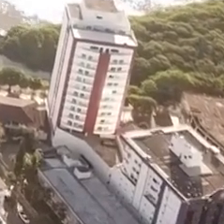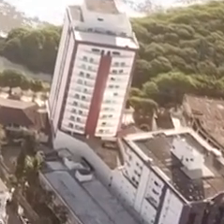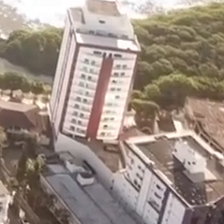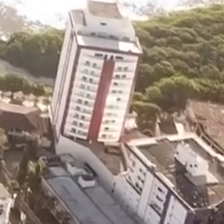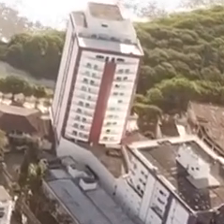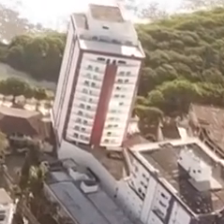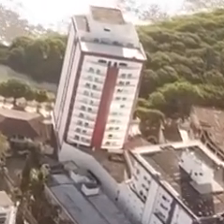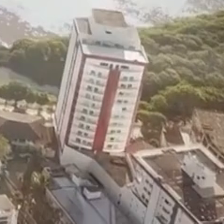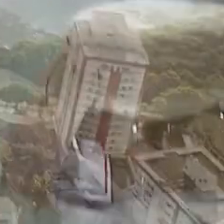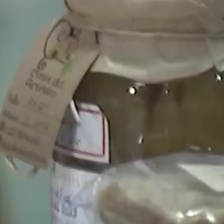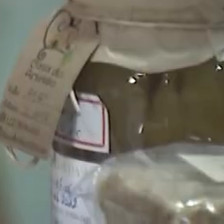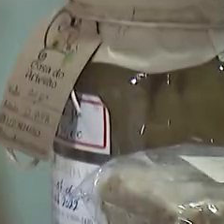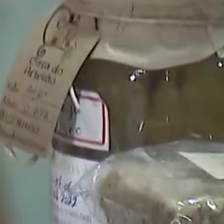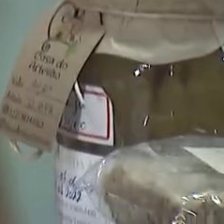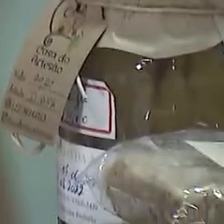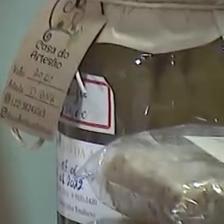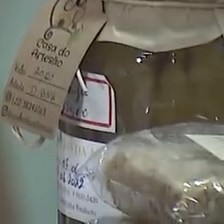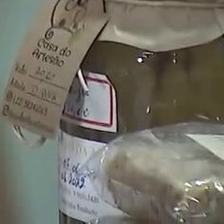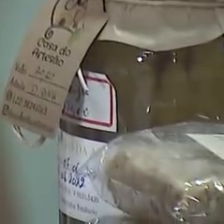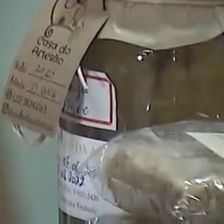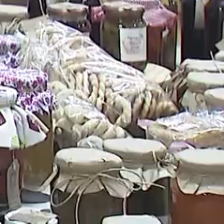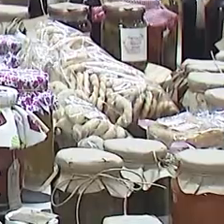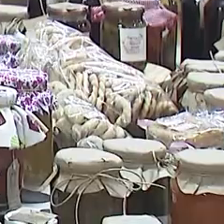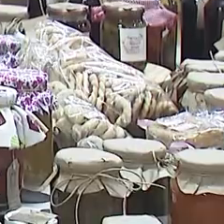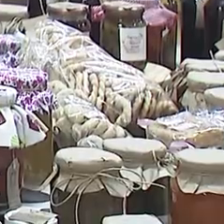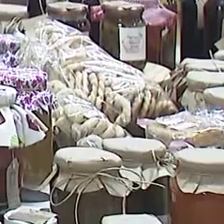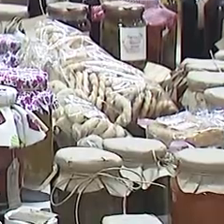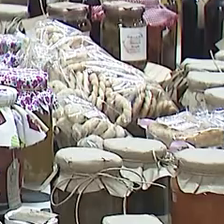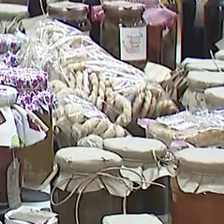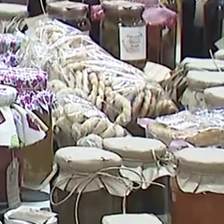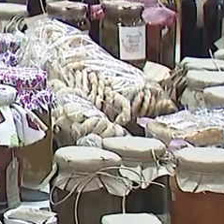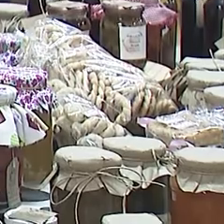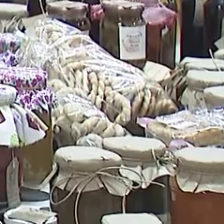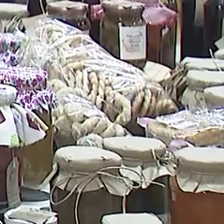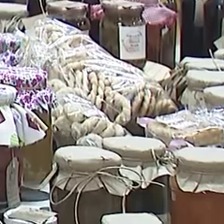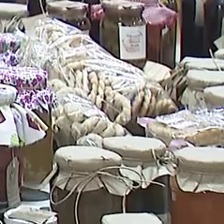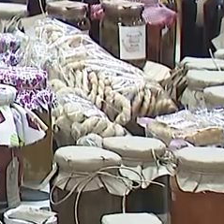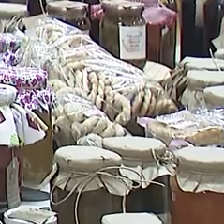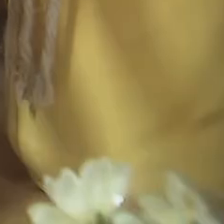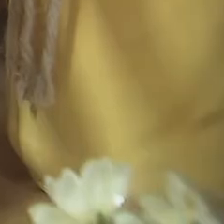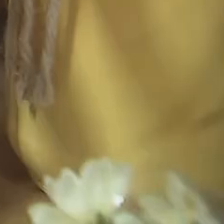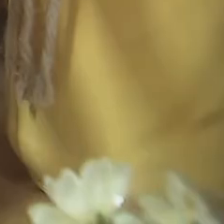O que é que